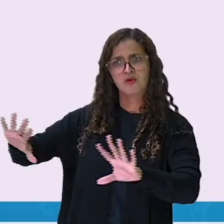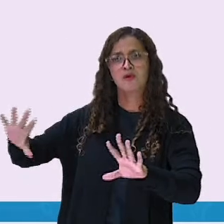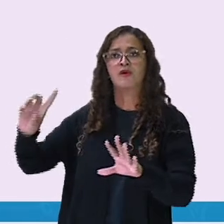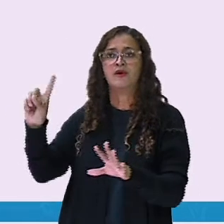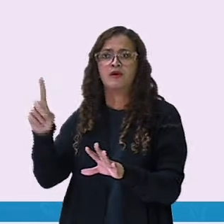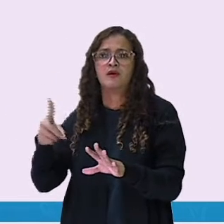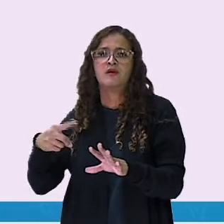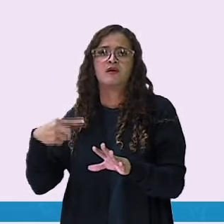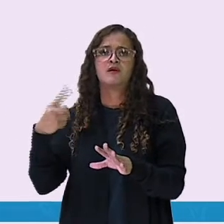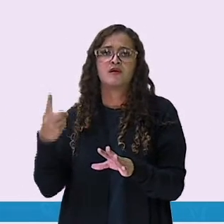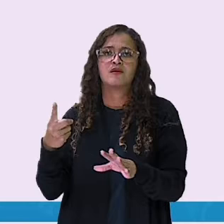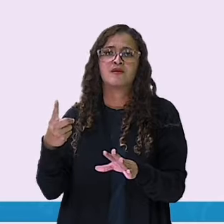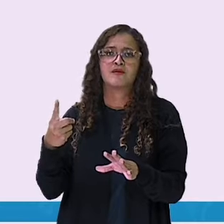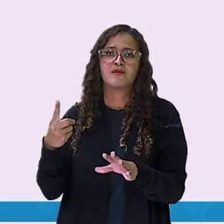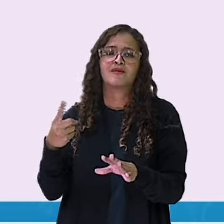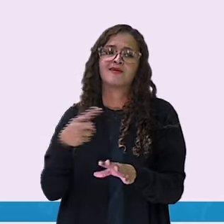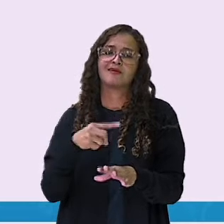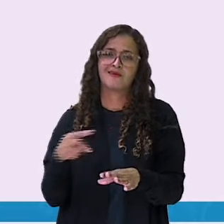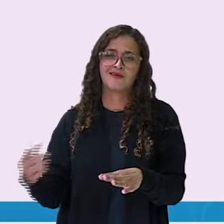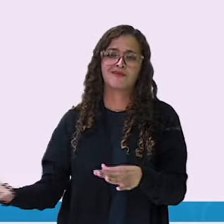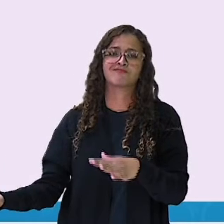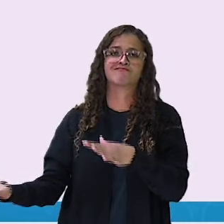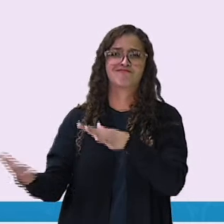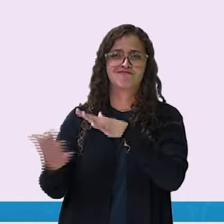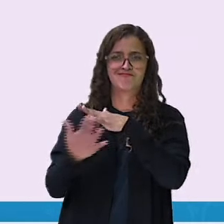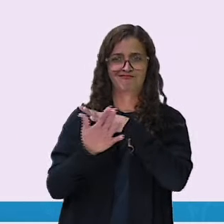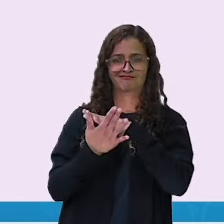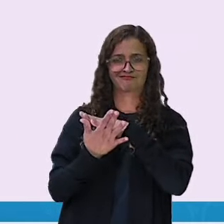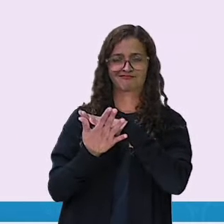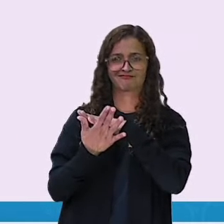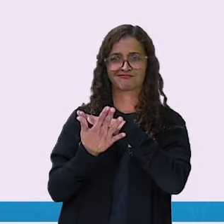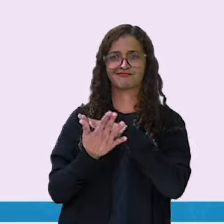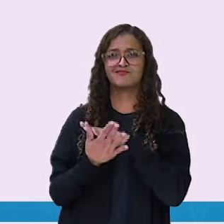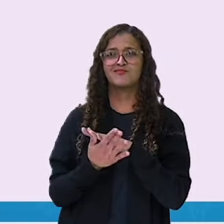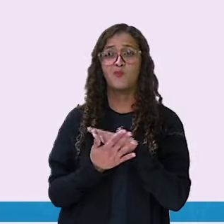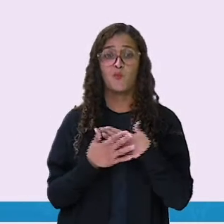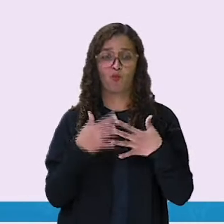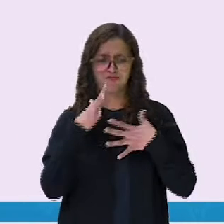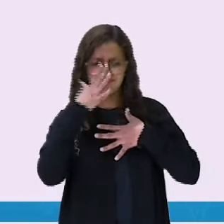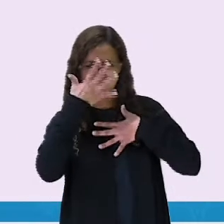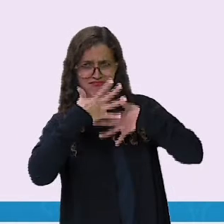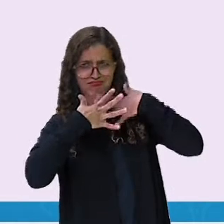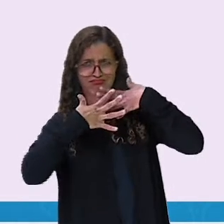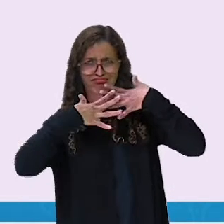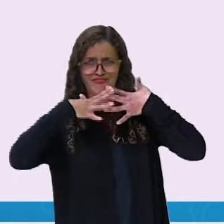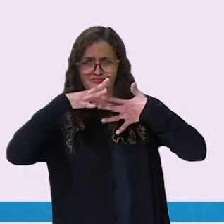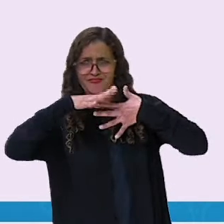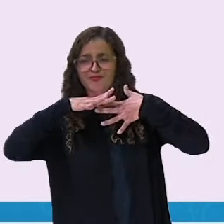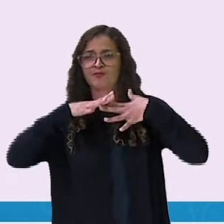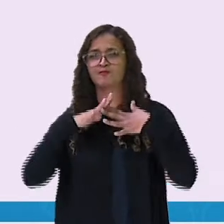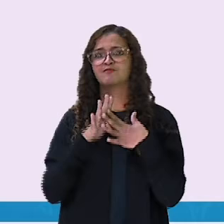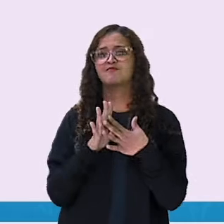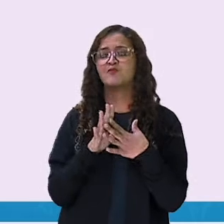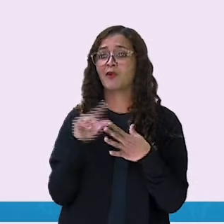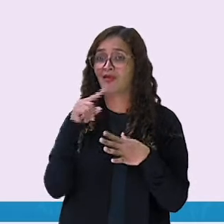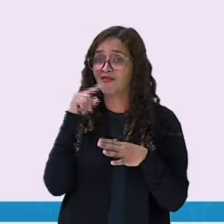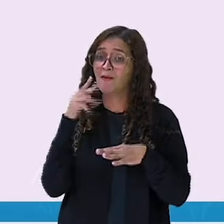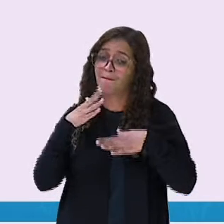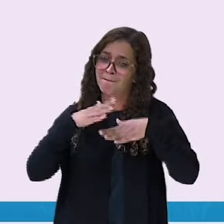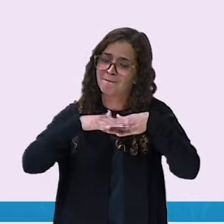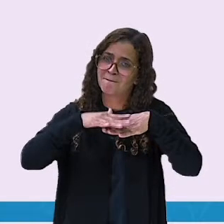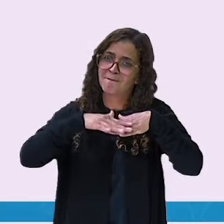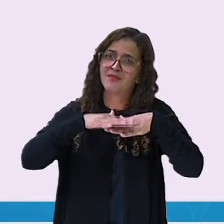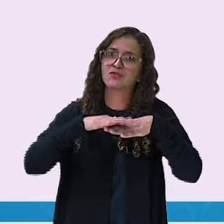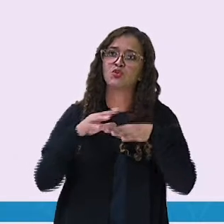mas depois teve a recompensa. O rato ajudou a sair daquela armadilha, daquela cilada armada